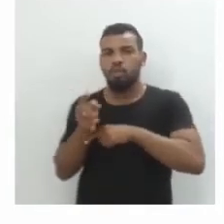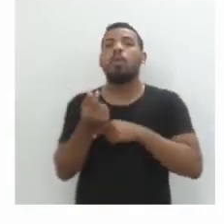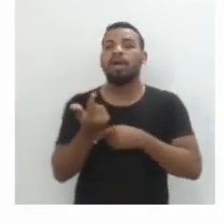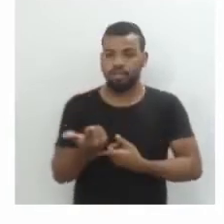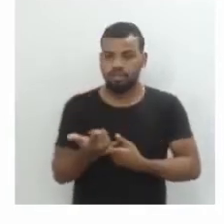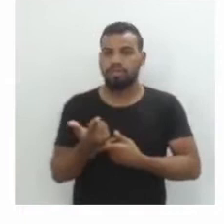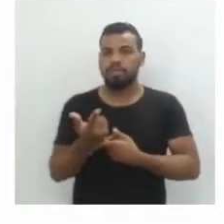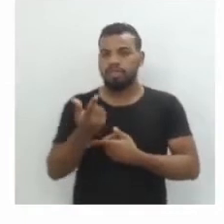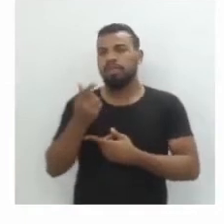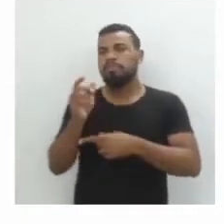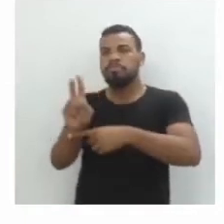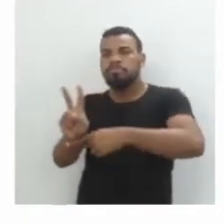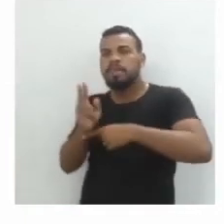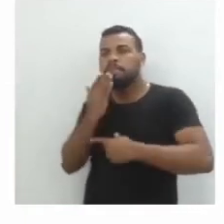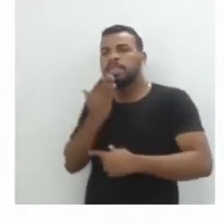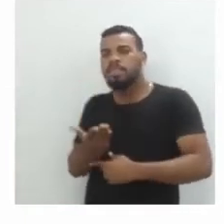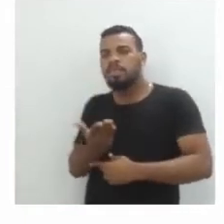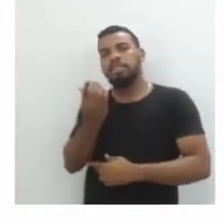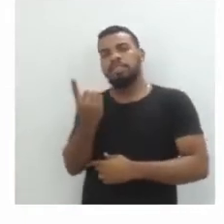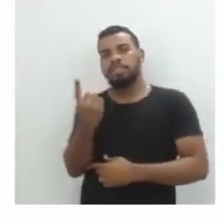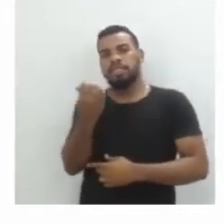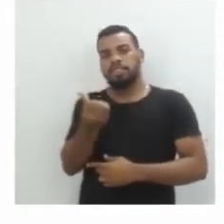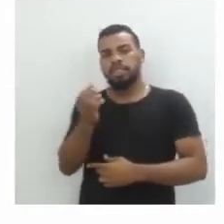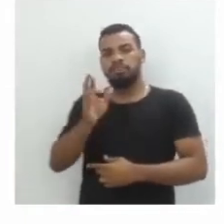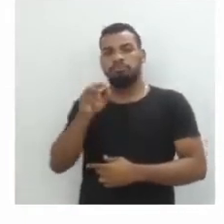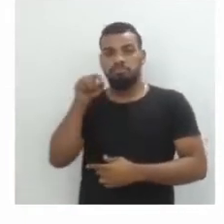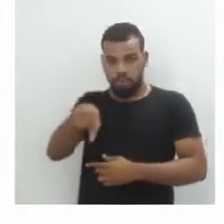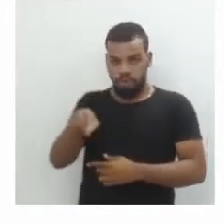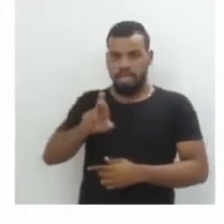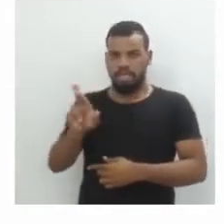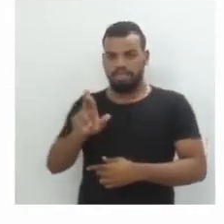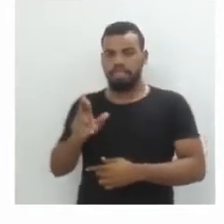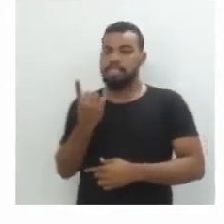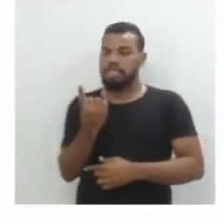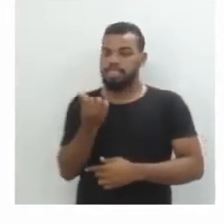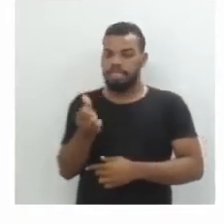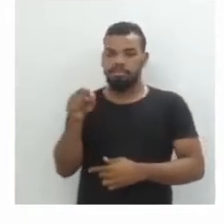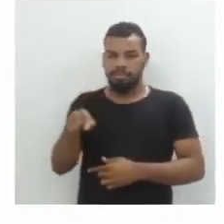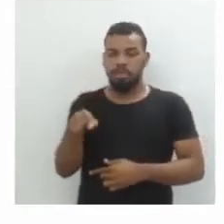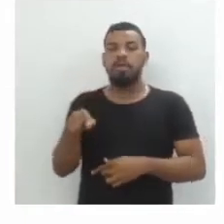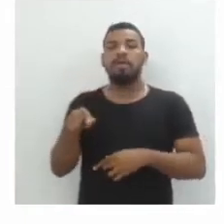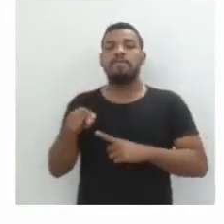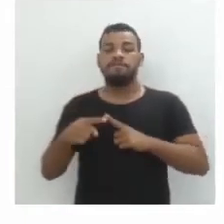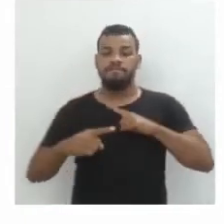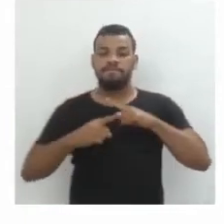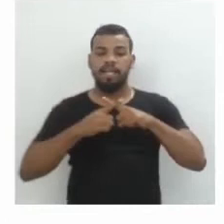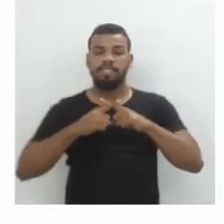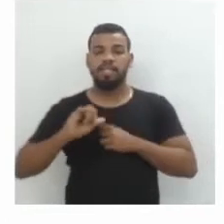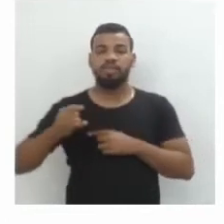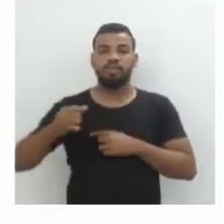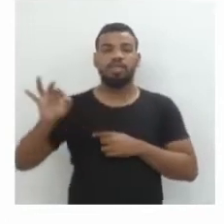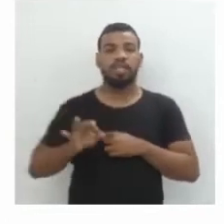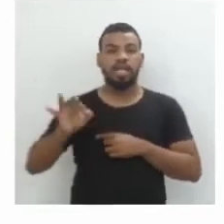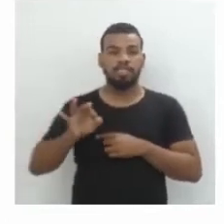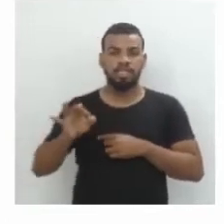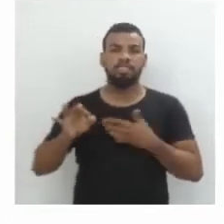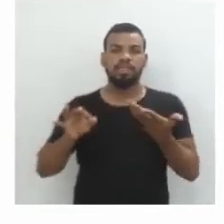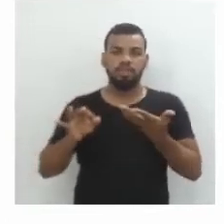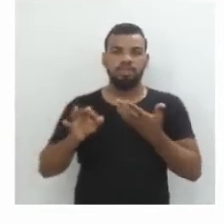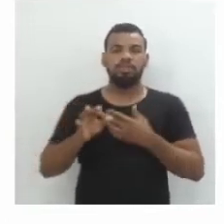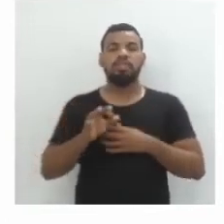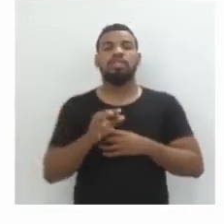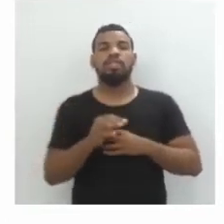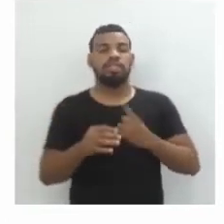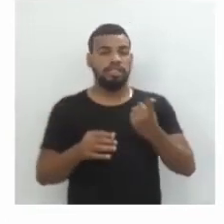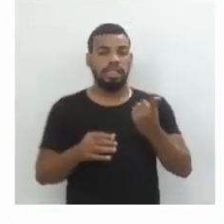valor que Marta pediu? R$16.000,00. Multiplicado pela taxa de juros. Aí a taxa de juros ao ano, né?